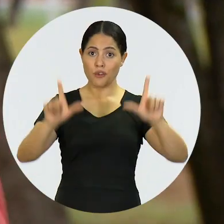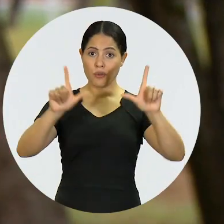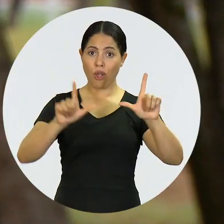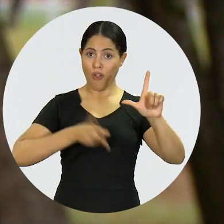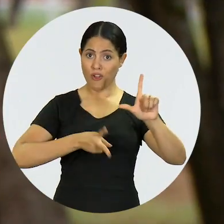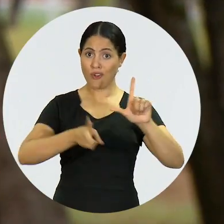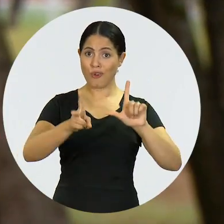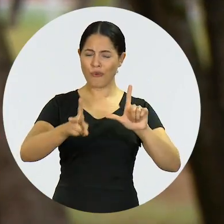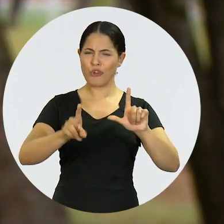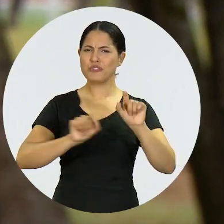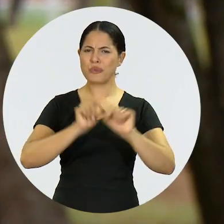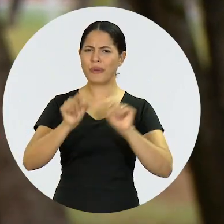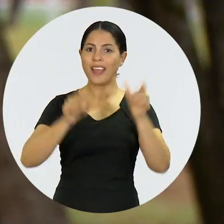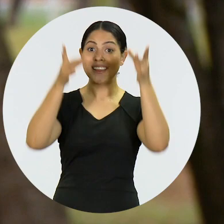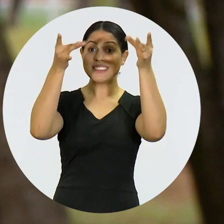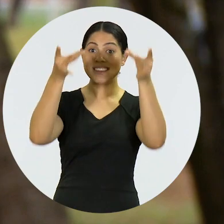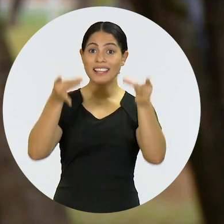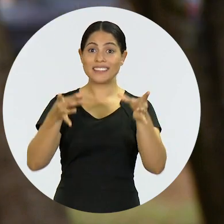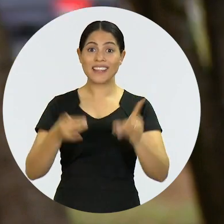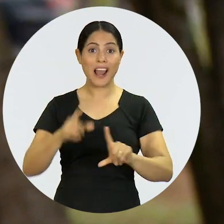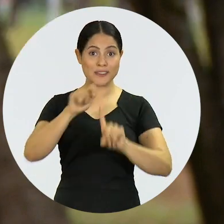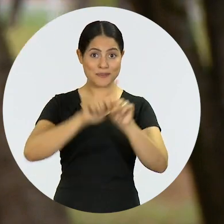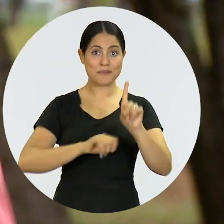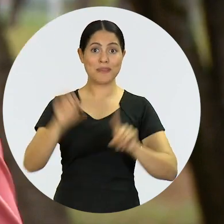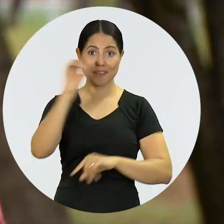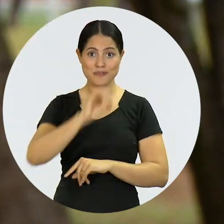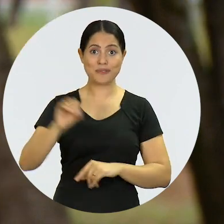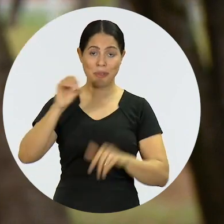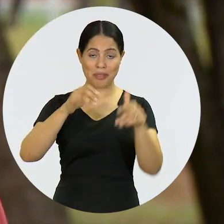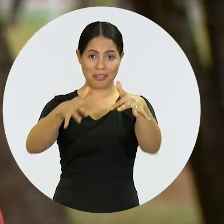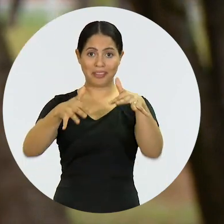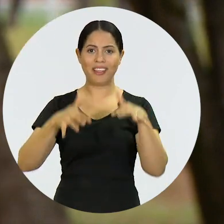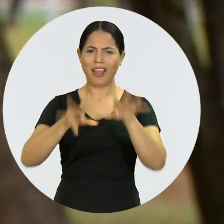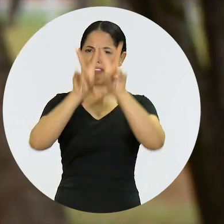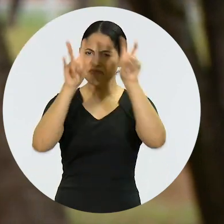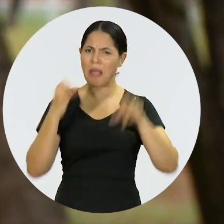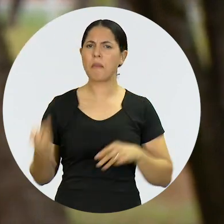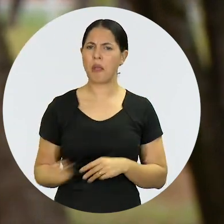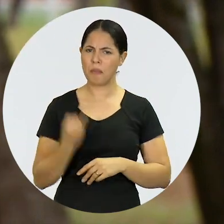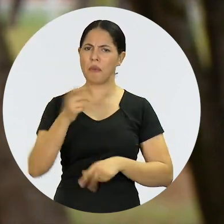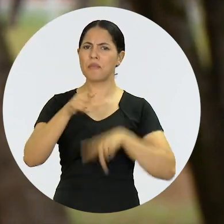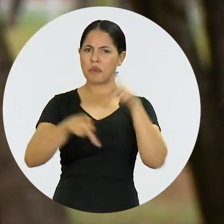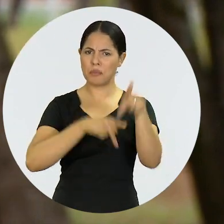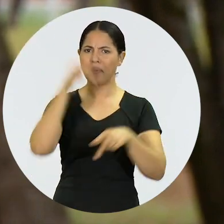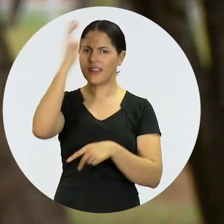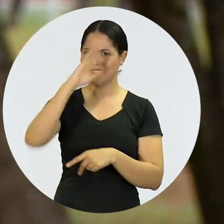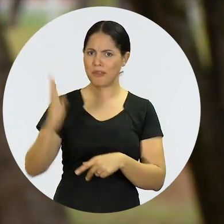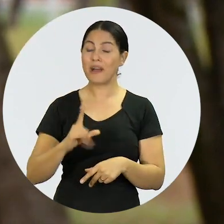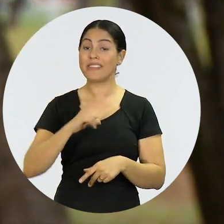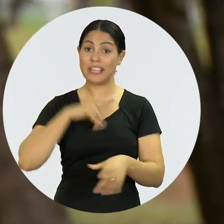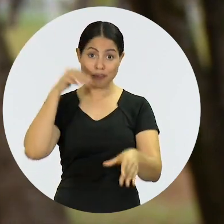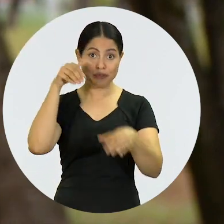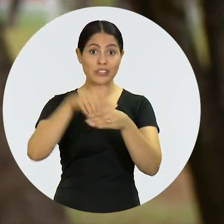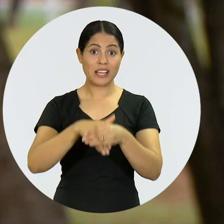Voltamos do intervalo com mais detalhes do Conselho Pleno de outubro. Temas importantes para a sociedade também foram votados